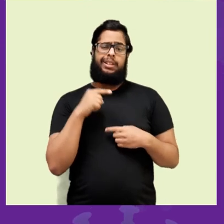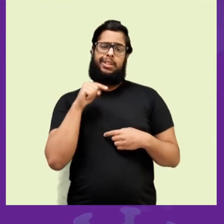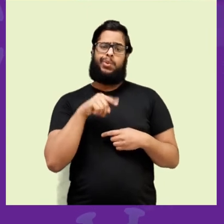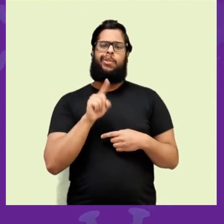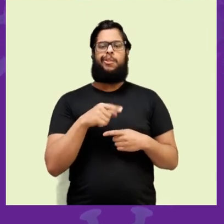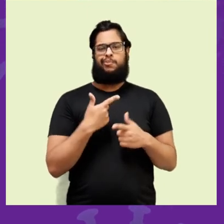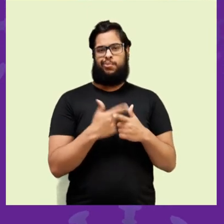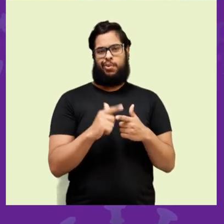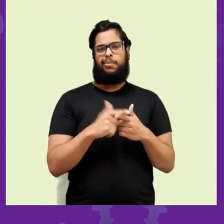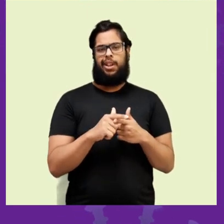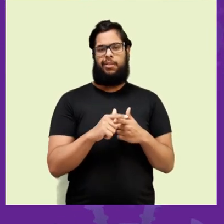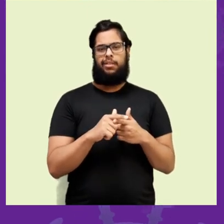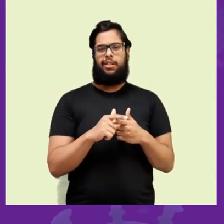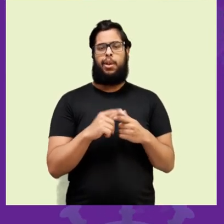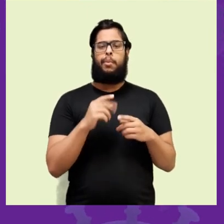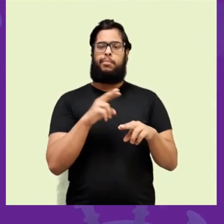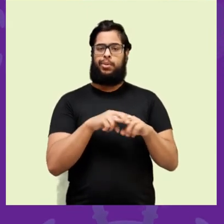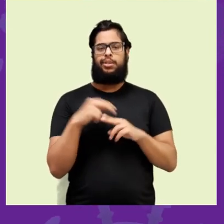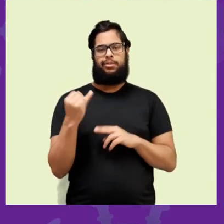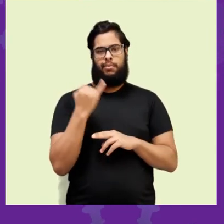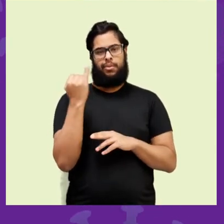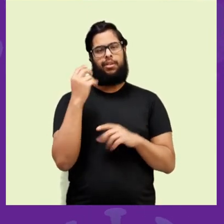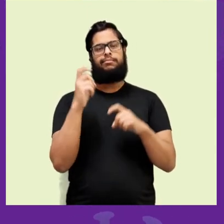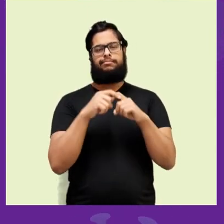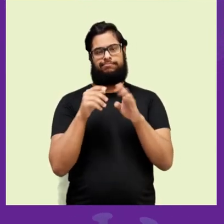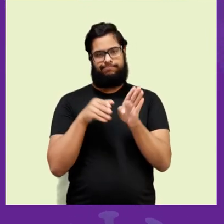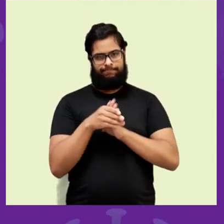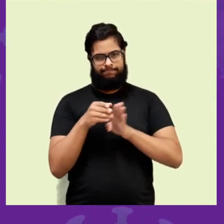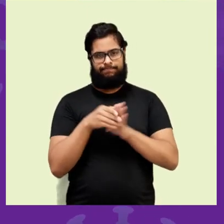solucionando a dúvida ou a curiosidade que ela tem.